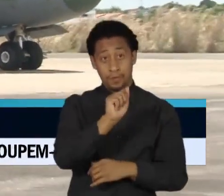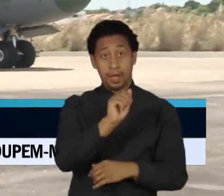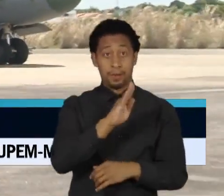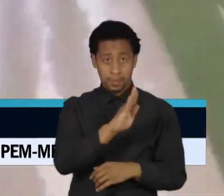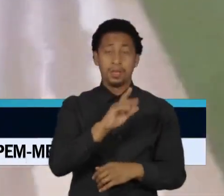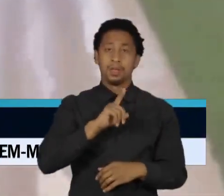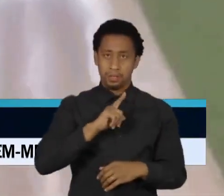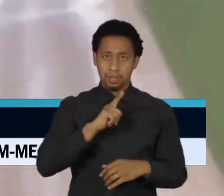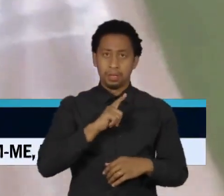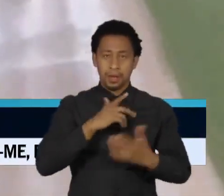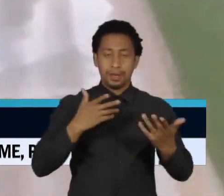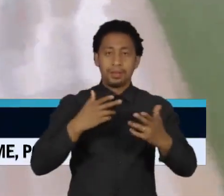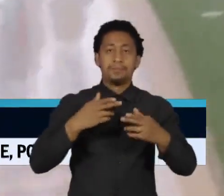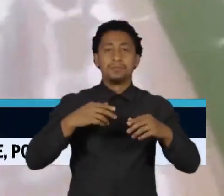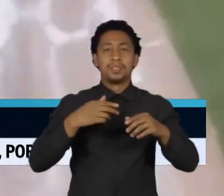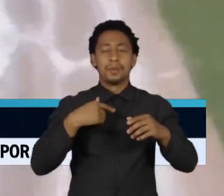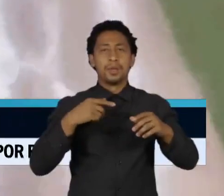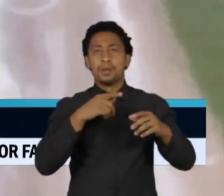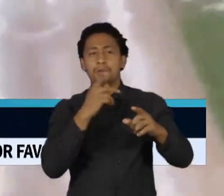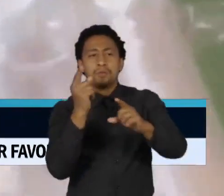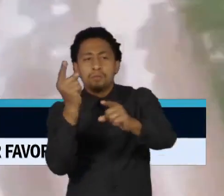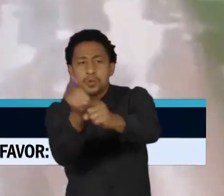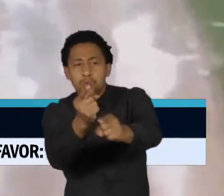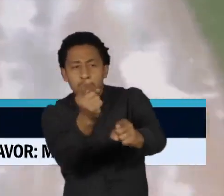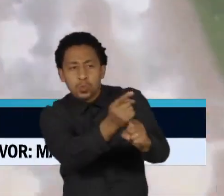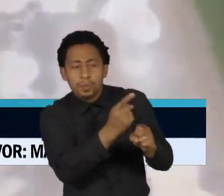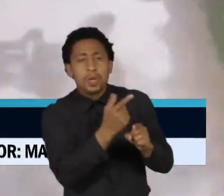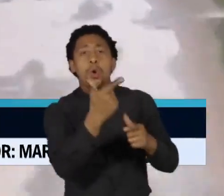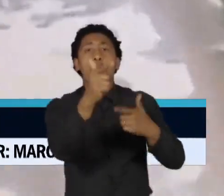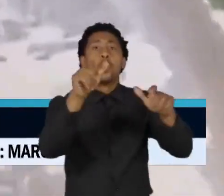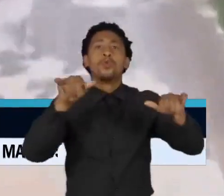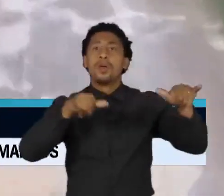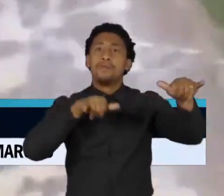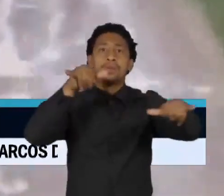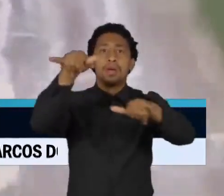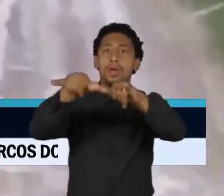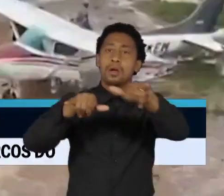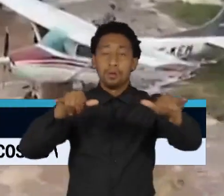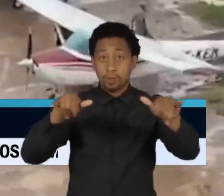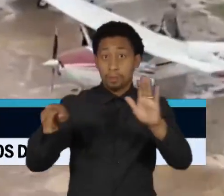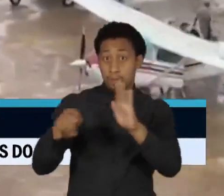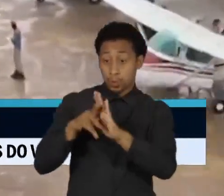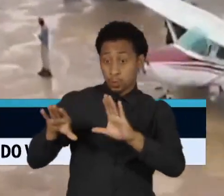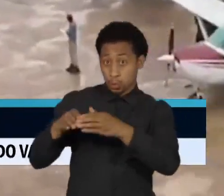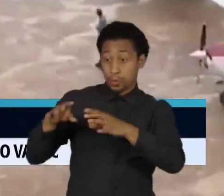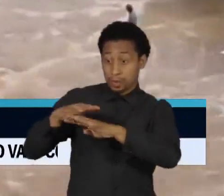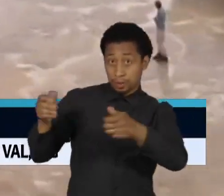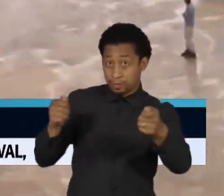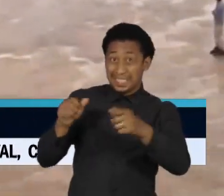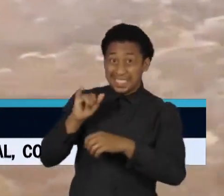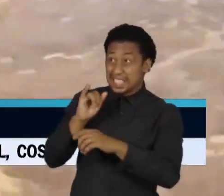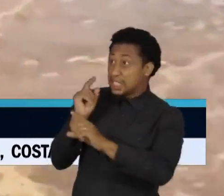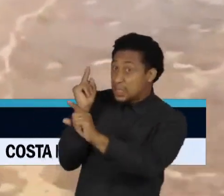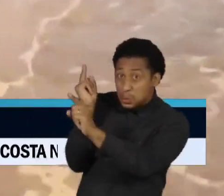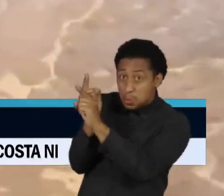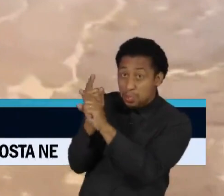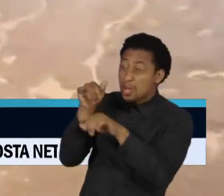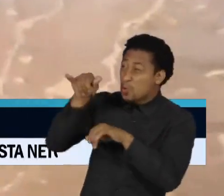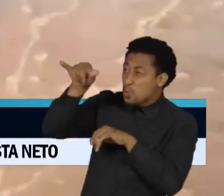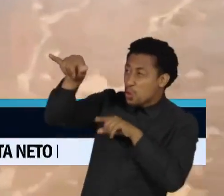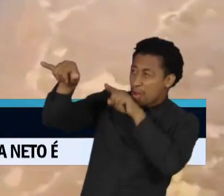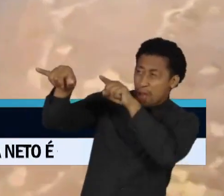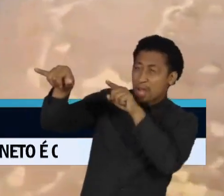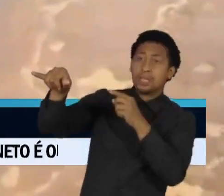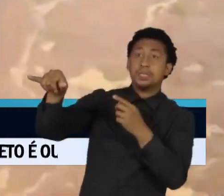radares que podem identificar voos clandestinos de garimpeiros. Se uma aeronave ilegal for flagrada pelos